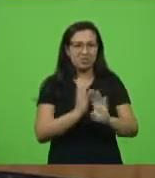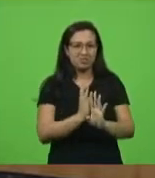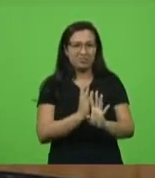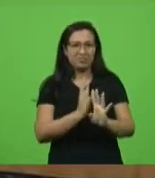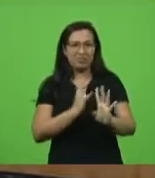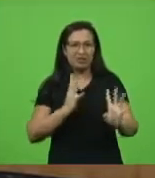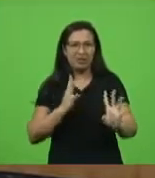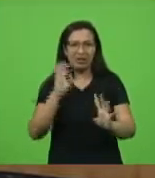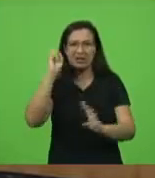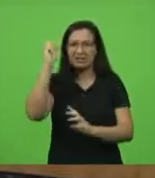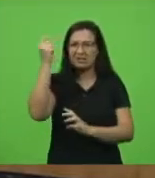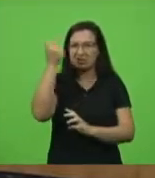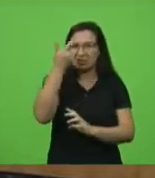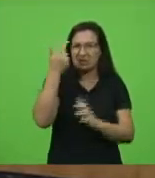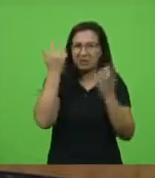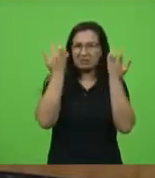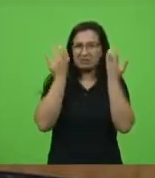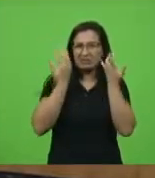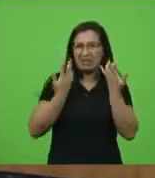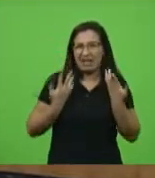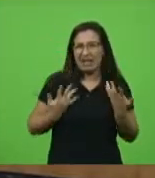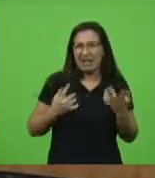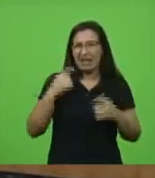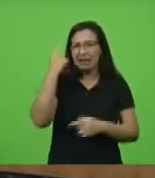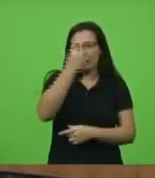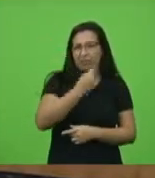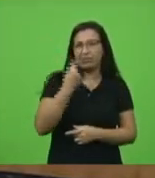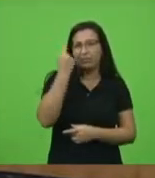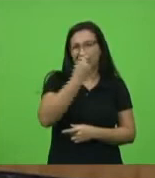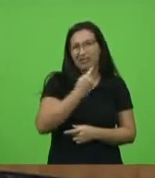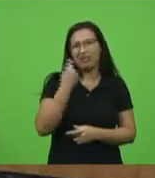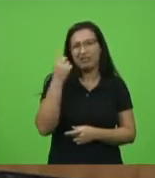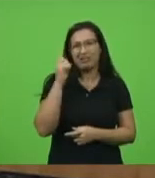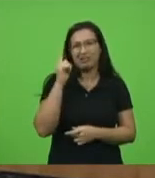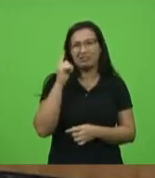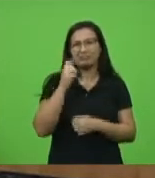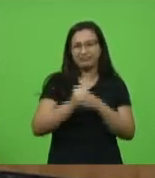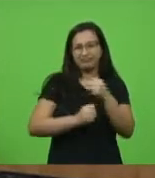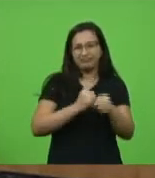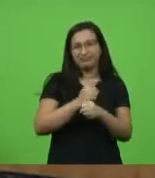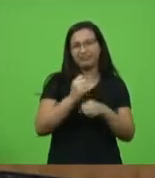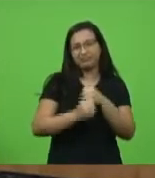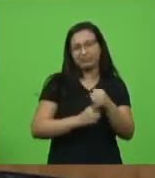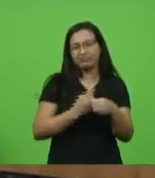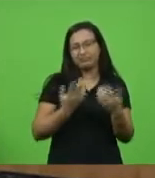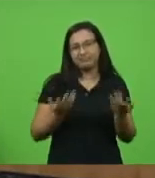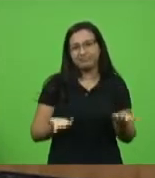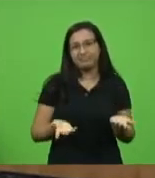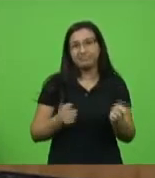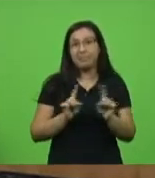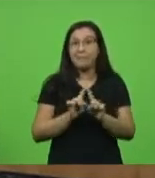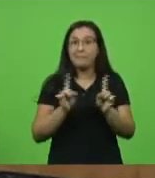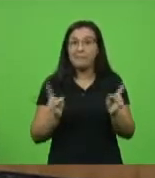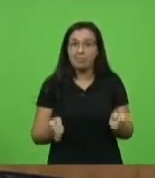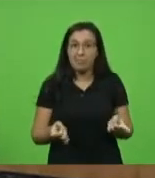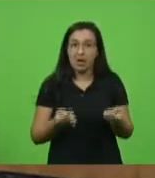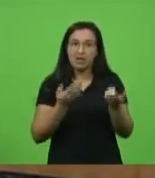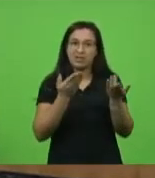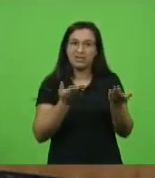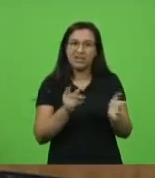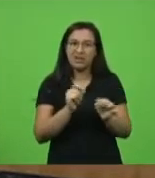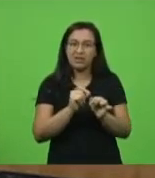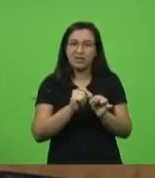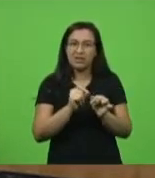sol, em pé, horas e horas e horas todo ano. No entanto, da forma como foi feita, o